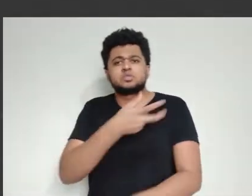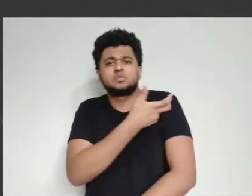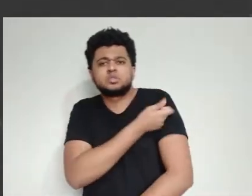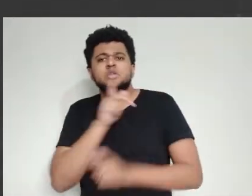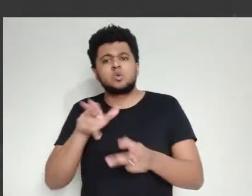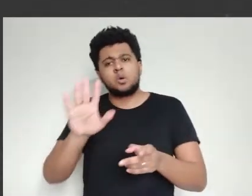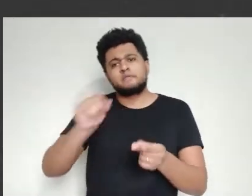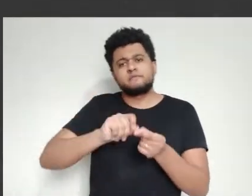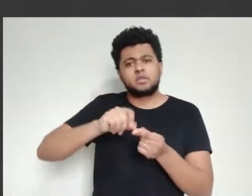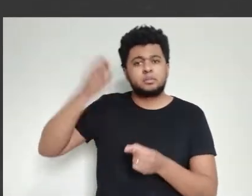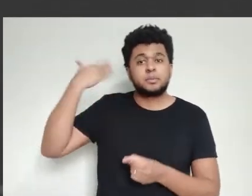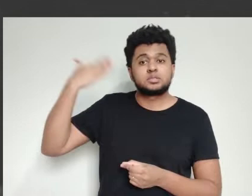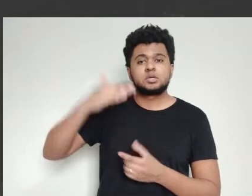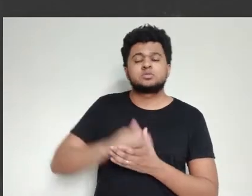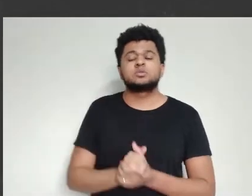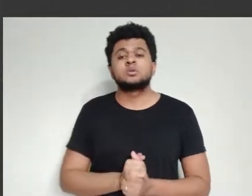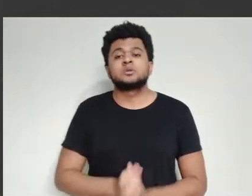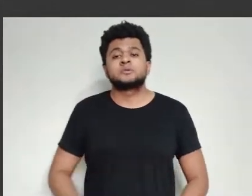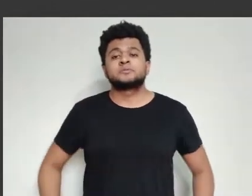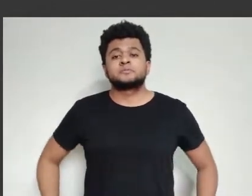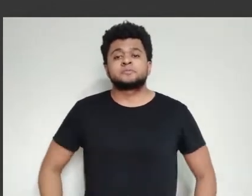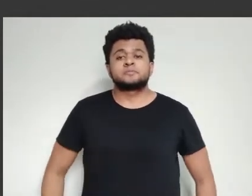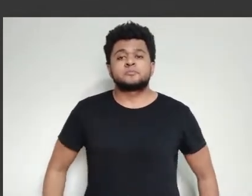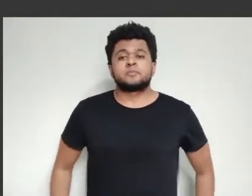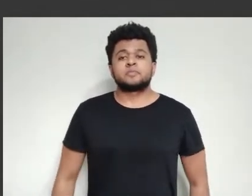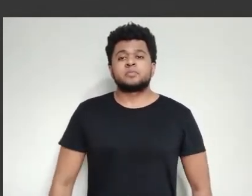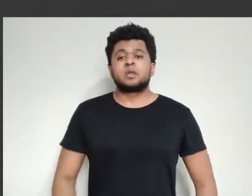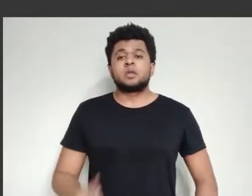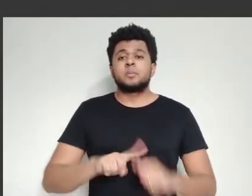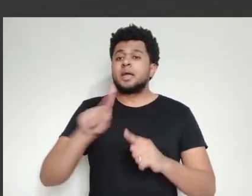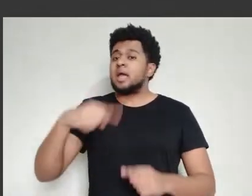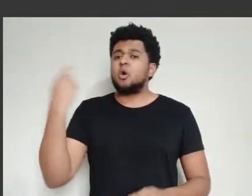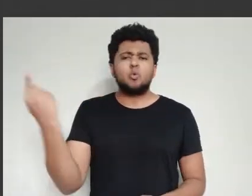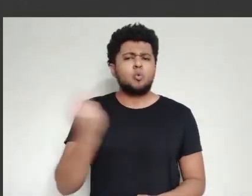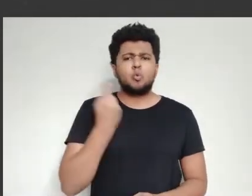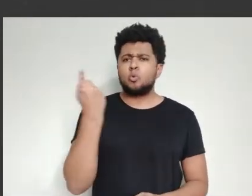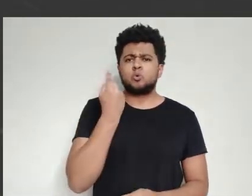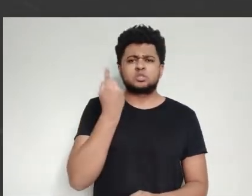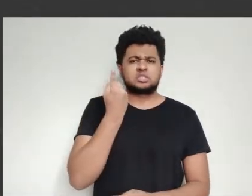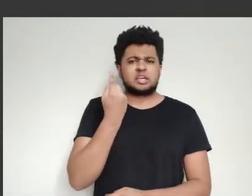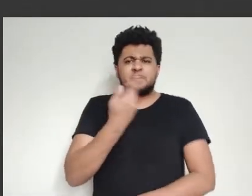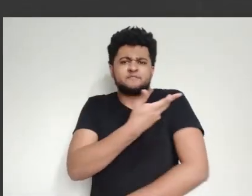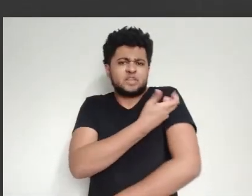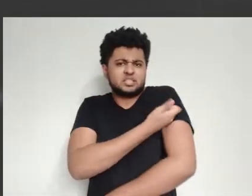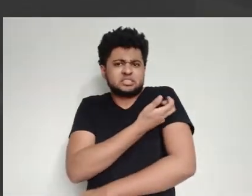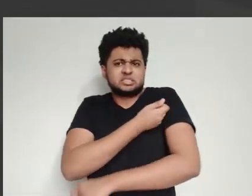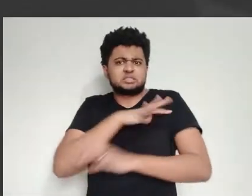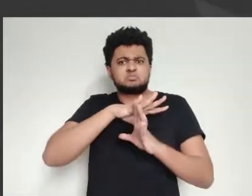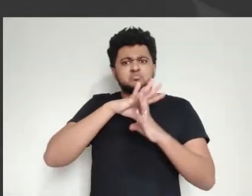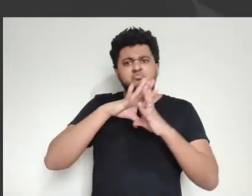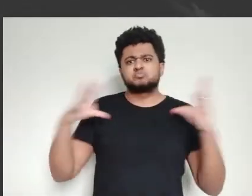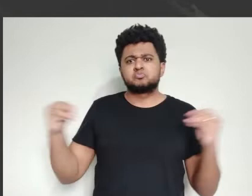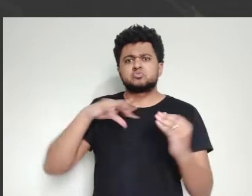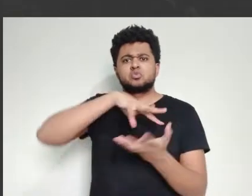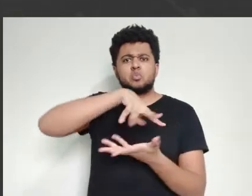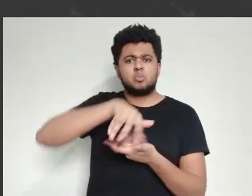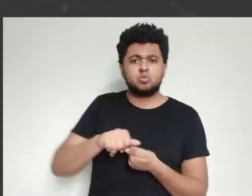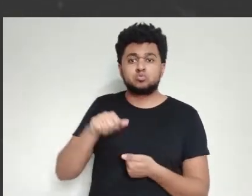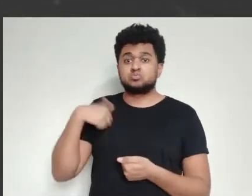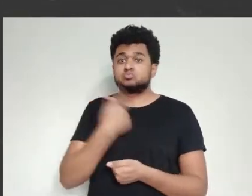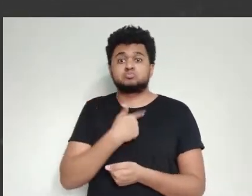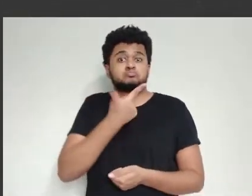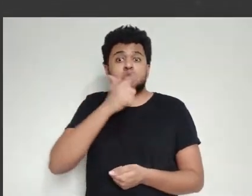nenhuma outra vacina conseguiu erradicar uma doença no mundo, a não ser a vacina da varíola. A vacina da varíola, ela era